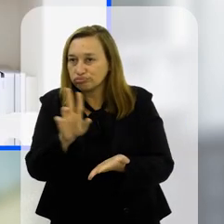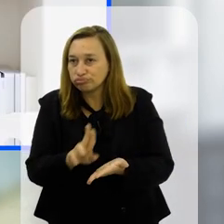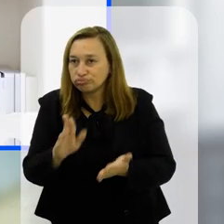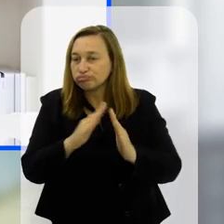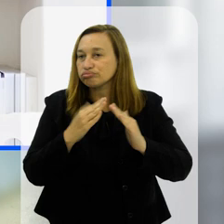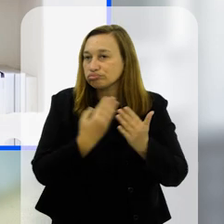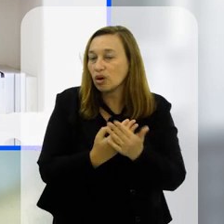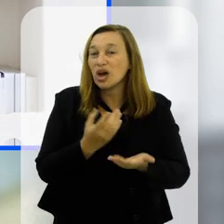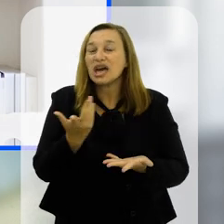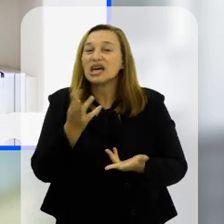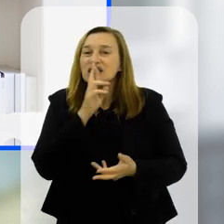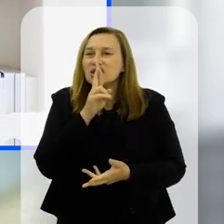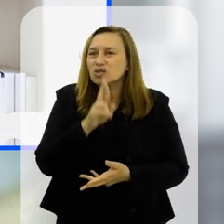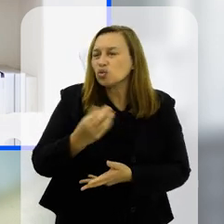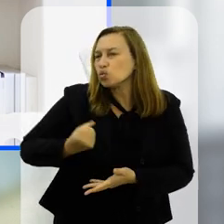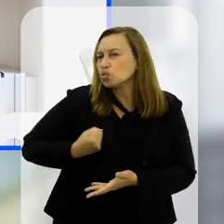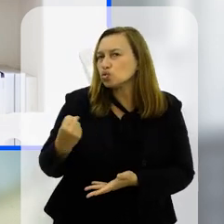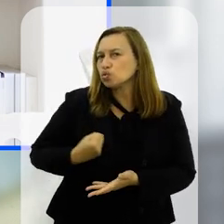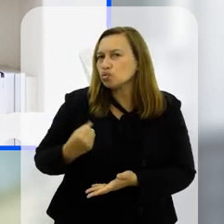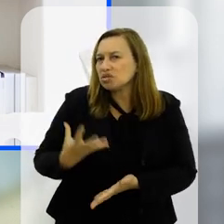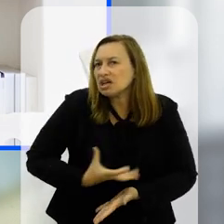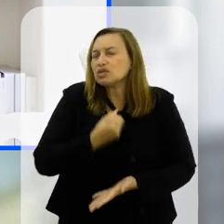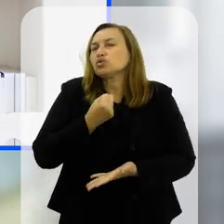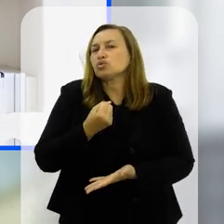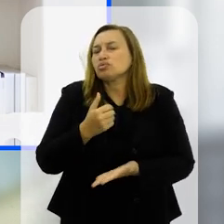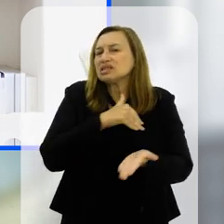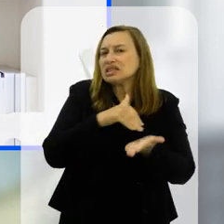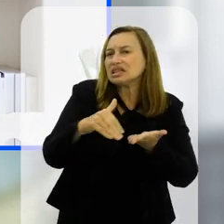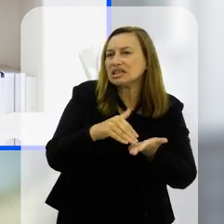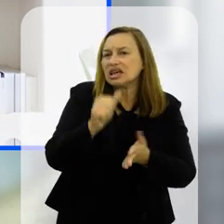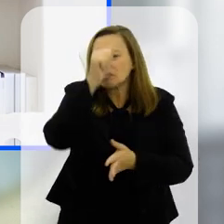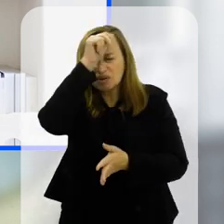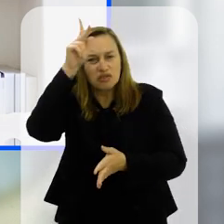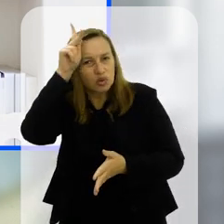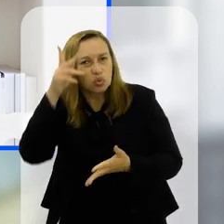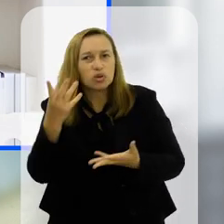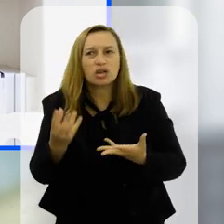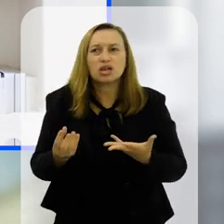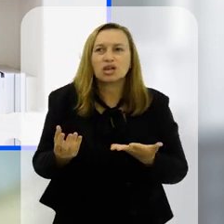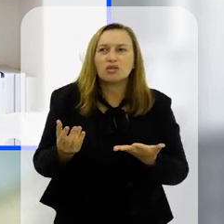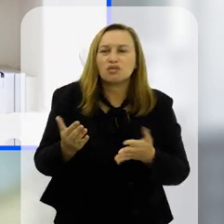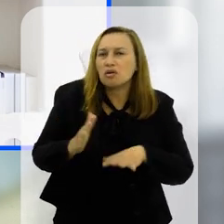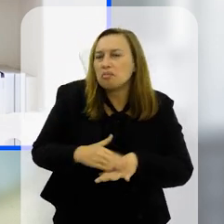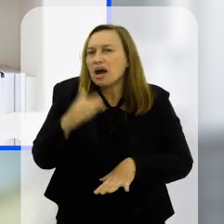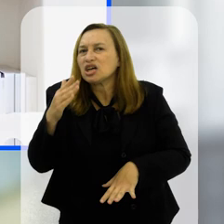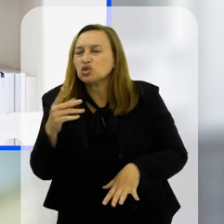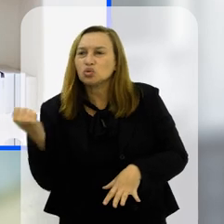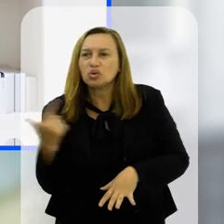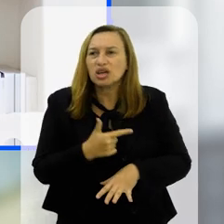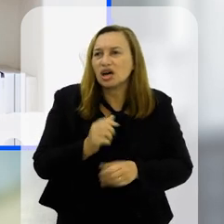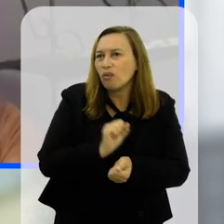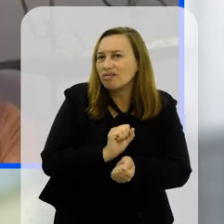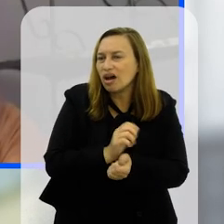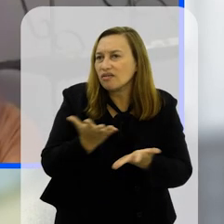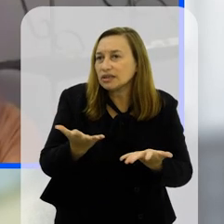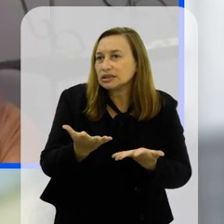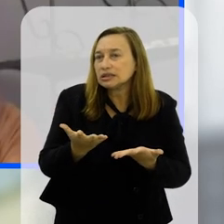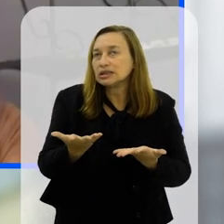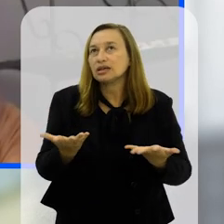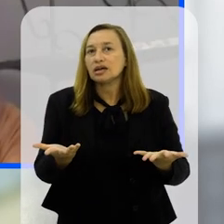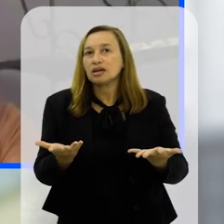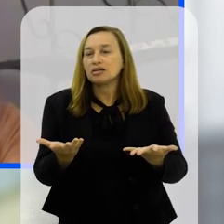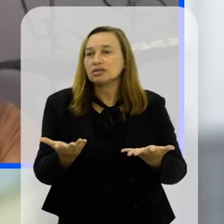Esse resultado, esse número, ele surpreendeu a secretaria, sim, a prefeitura Foi além do esperado? Essa